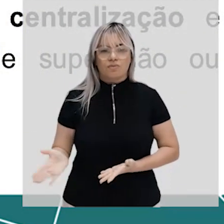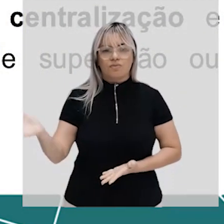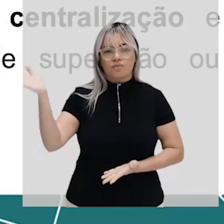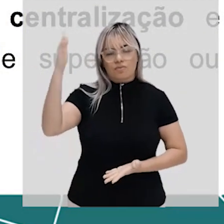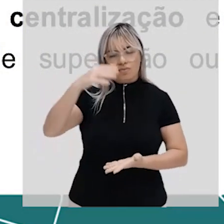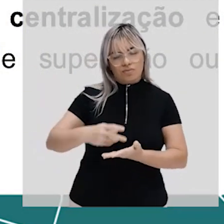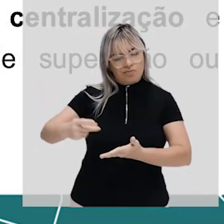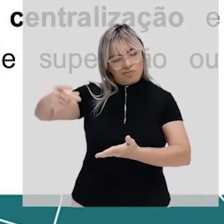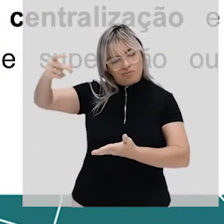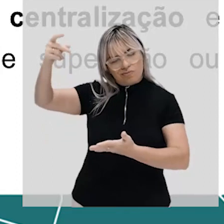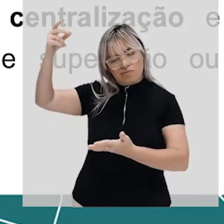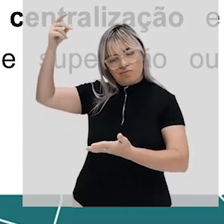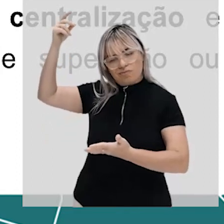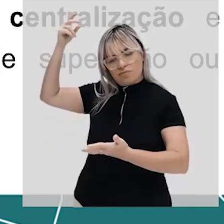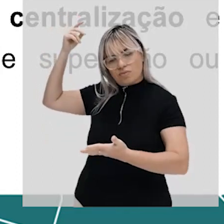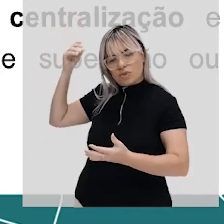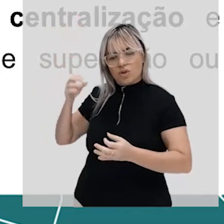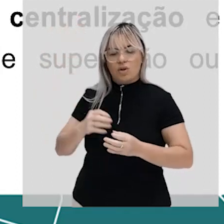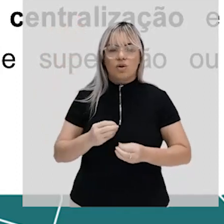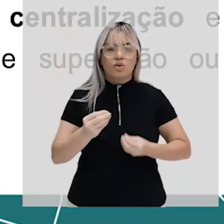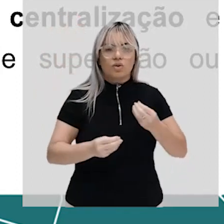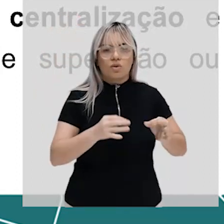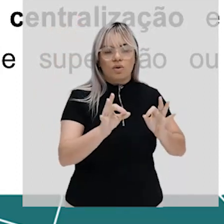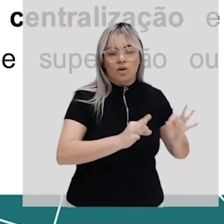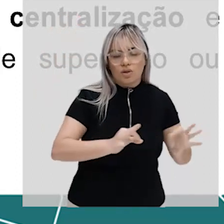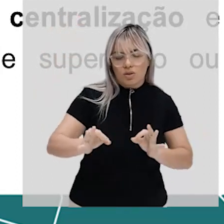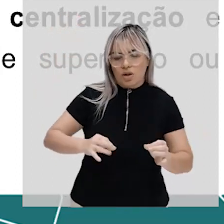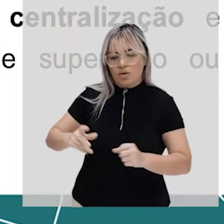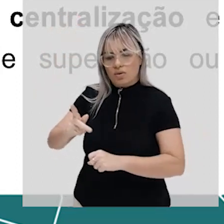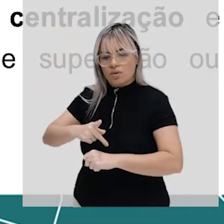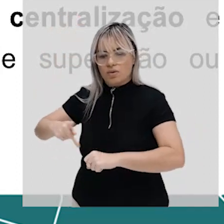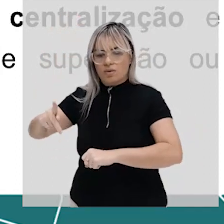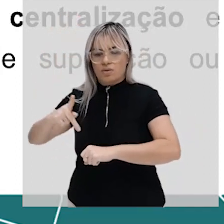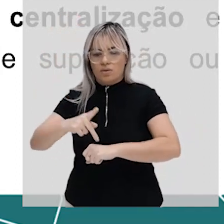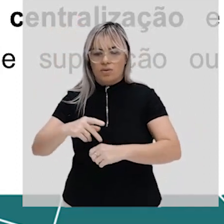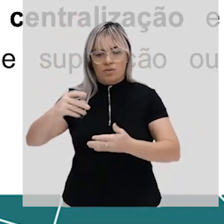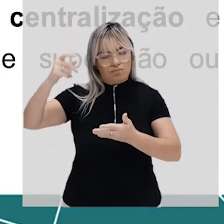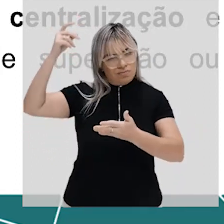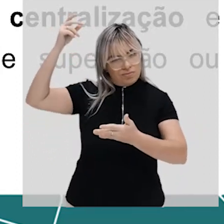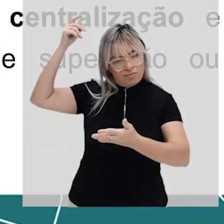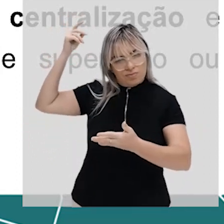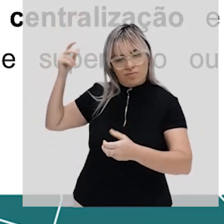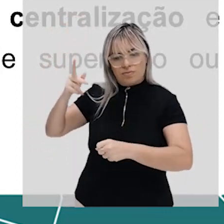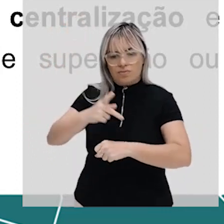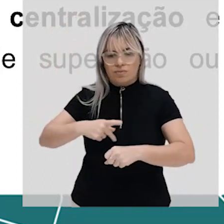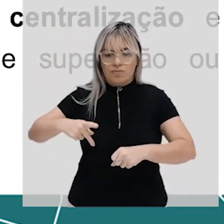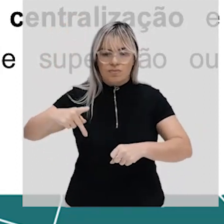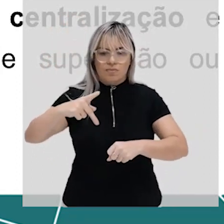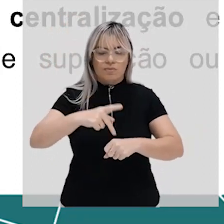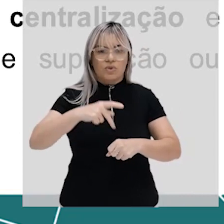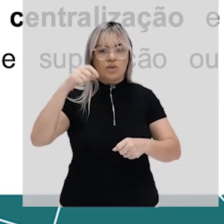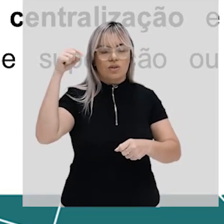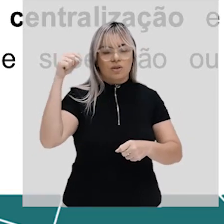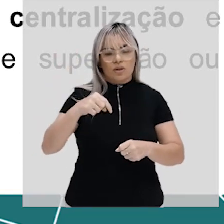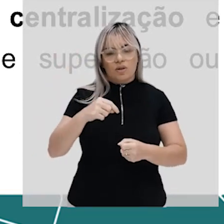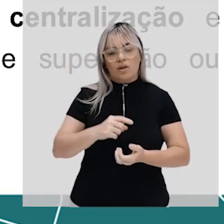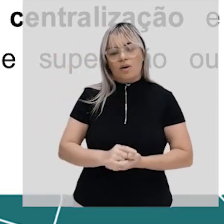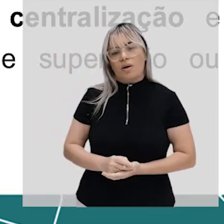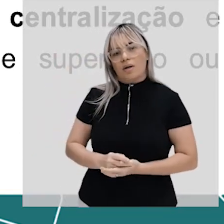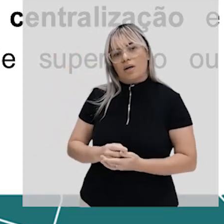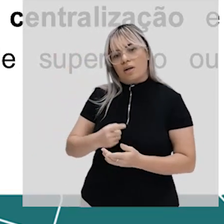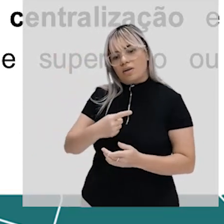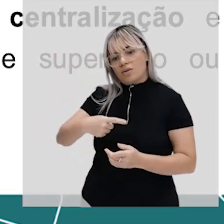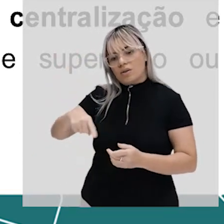forma antiga de Estado na forma antiga o Estado é marcado pela descentralização